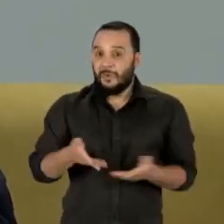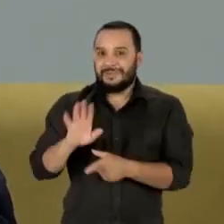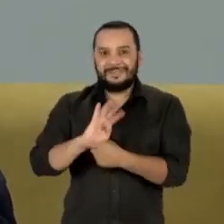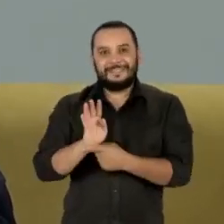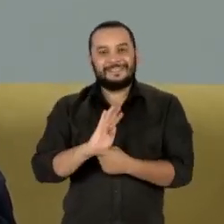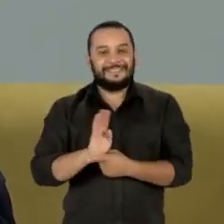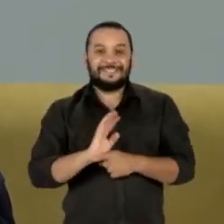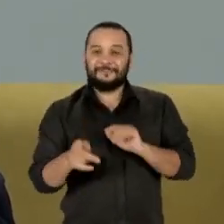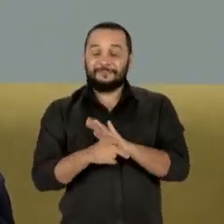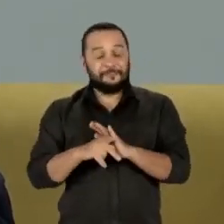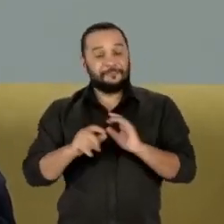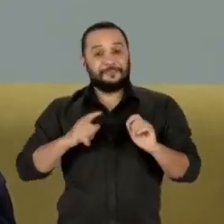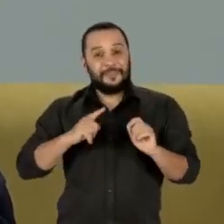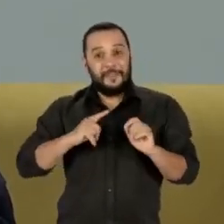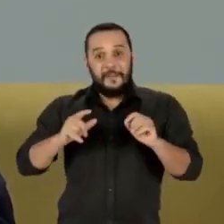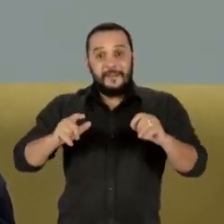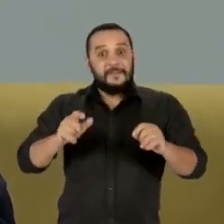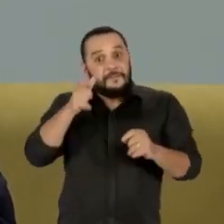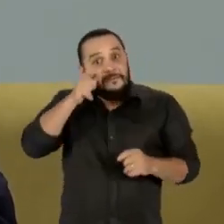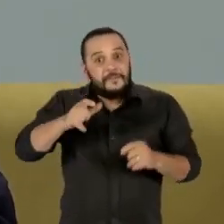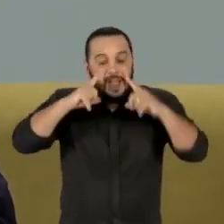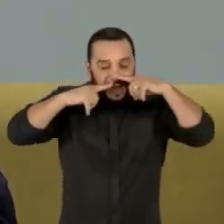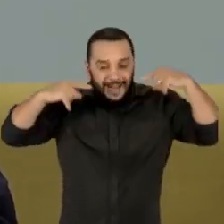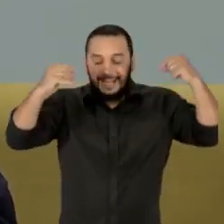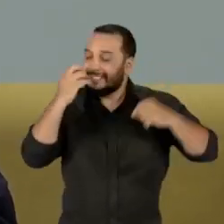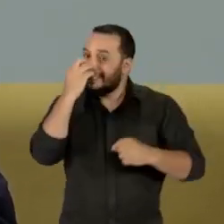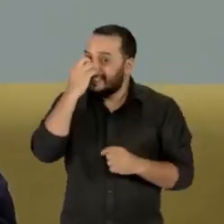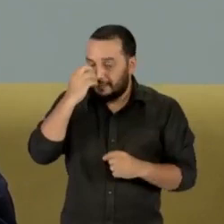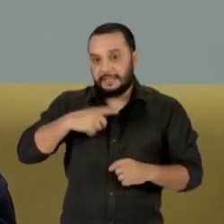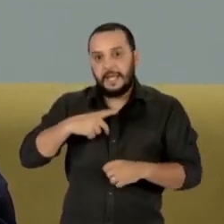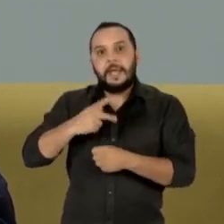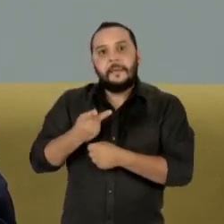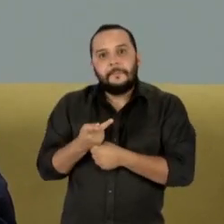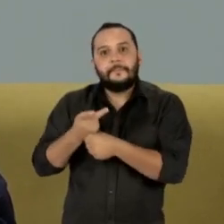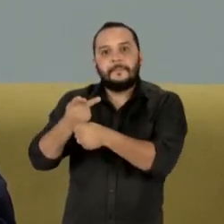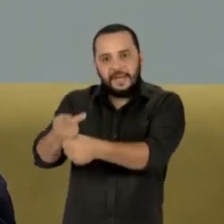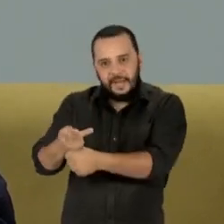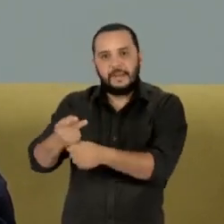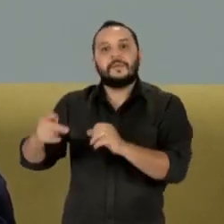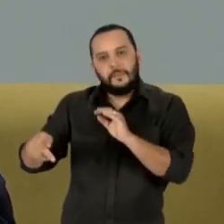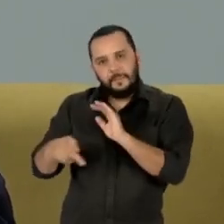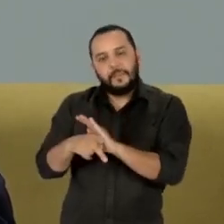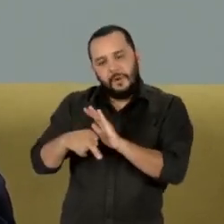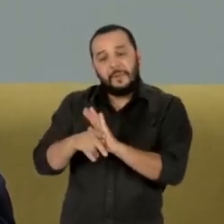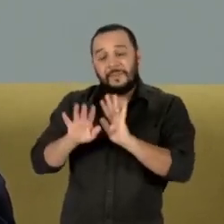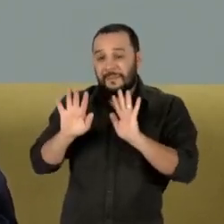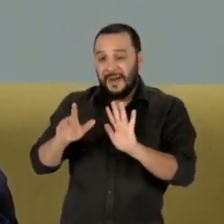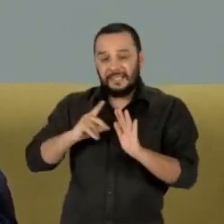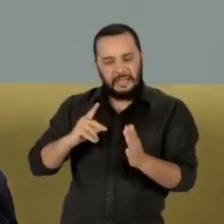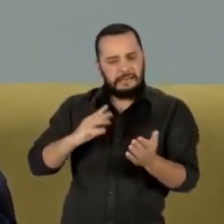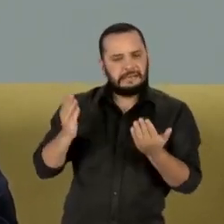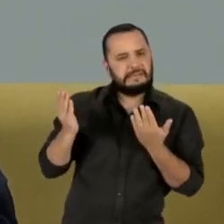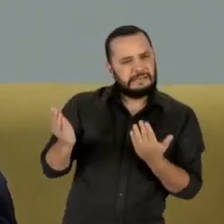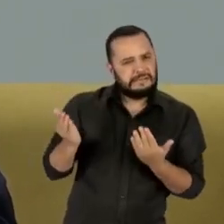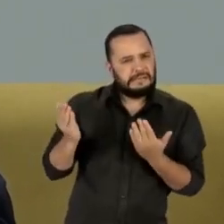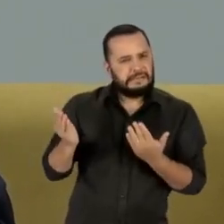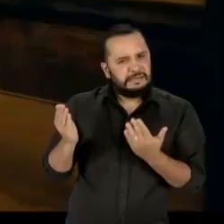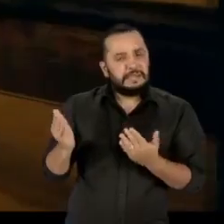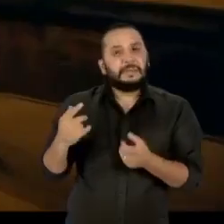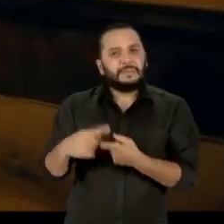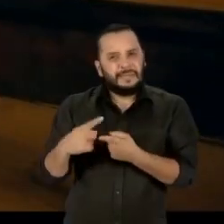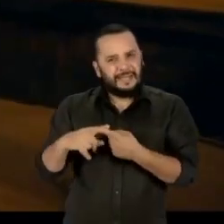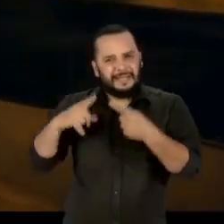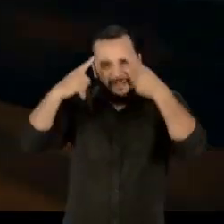premiado com o Leão de Ouro no Festival de Veneza, mas cercado de polêmicas sobre a possível justificativa para a violência.